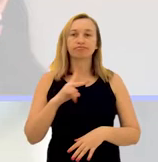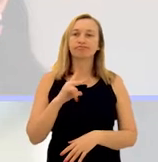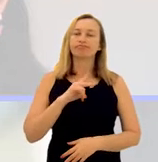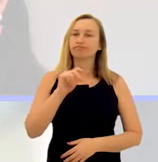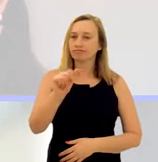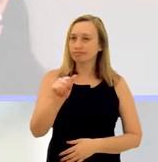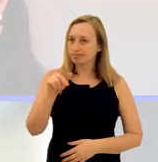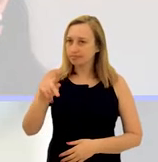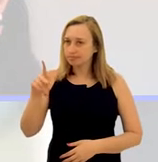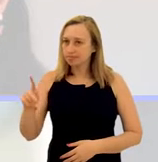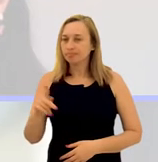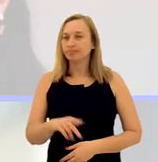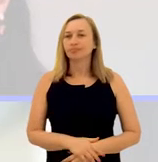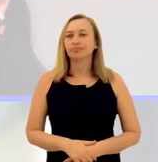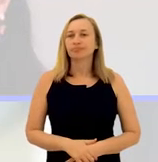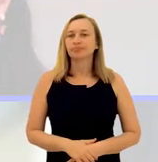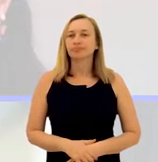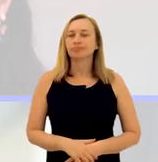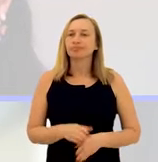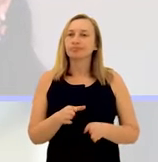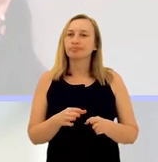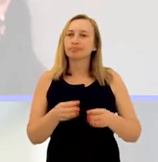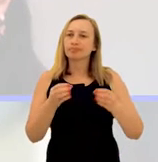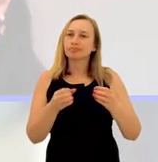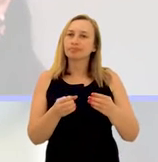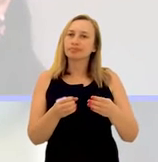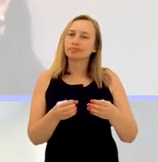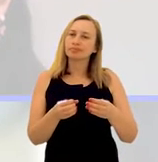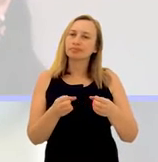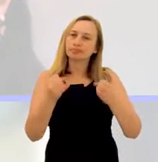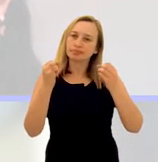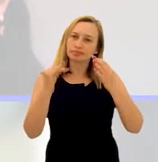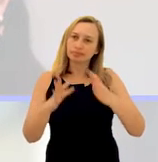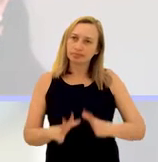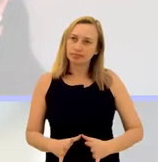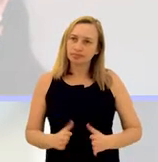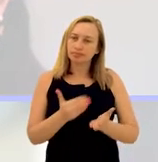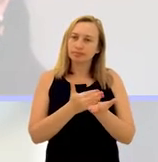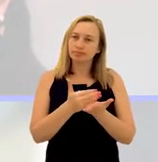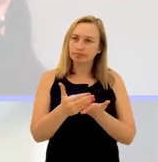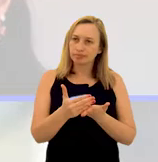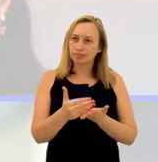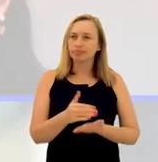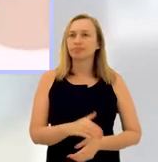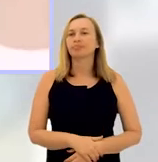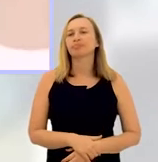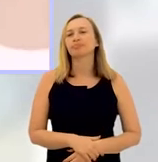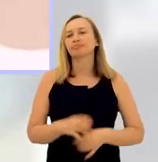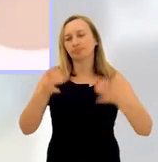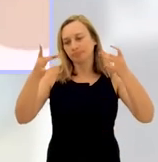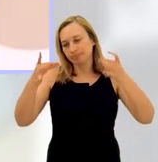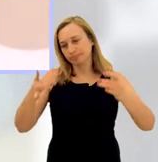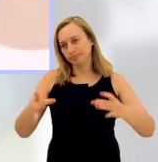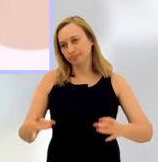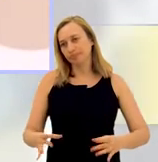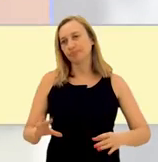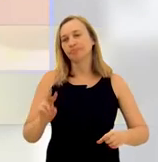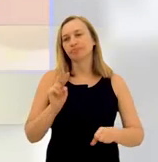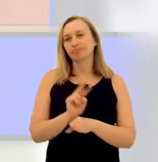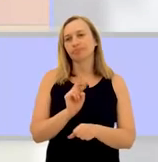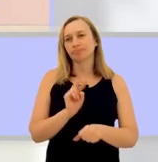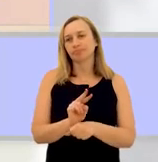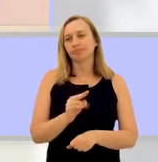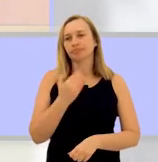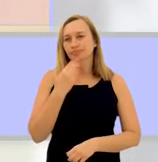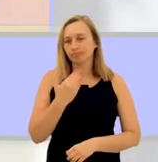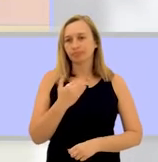Então, o próprio aplicativo, no início, tem uma parte de instrução. Então, lá no início, a gente encontra dados sobre o pedido